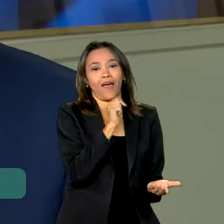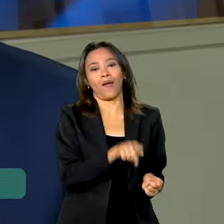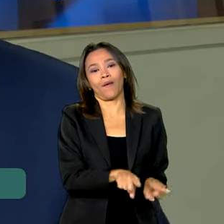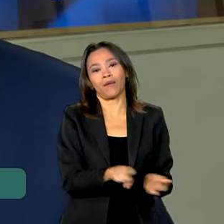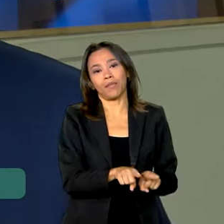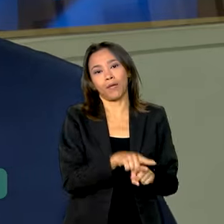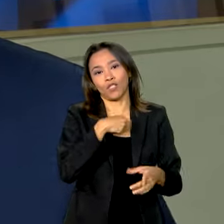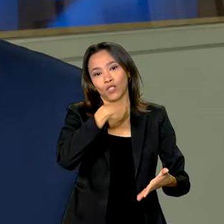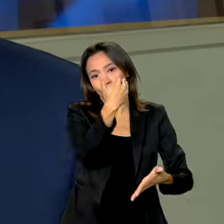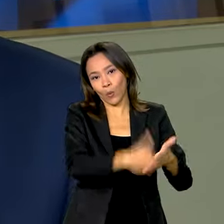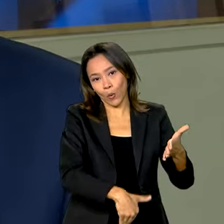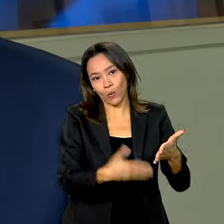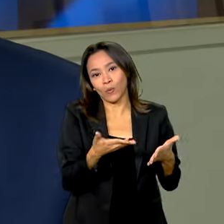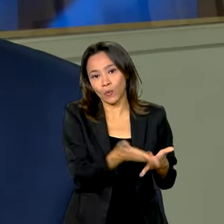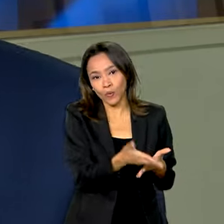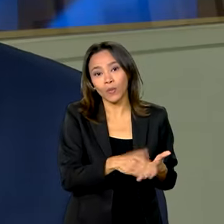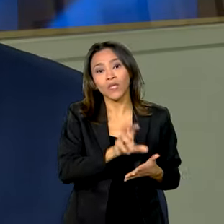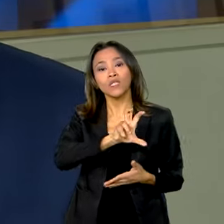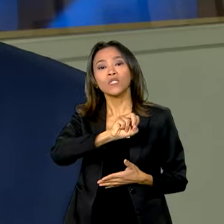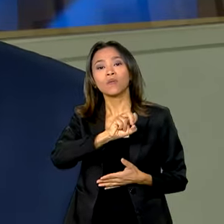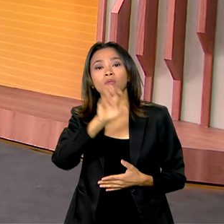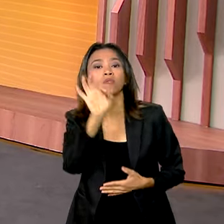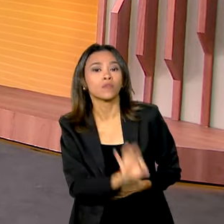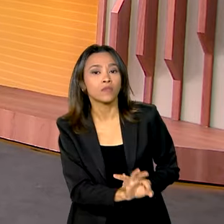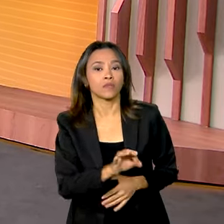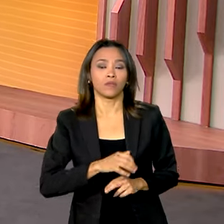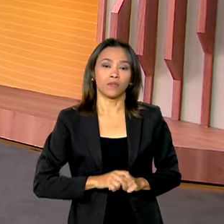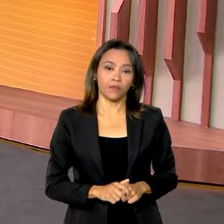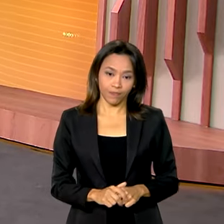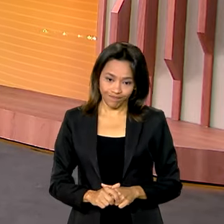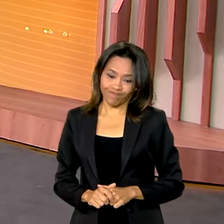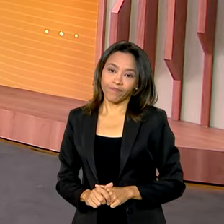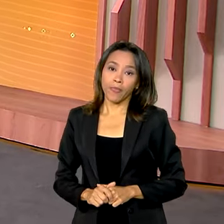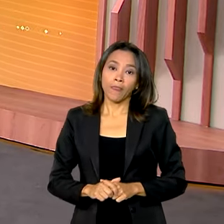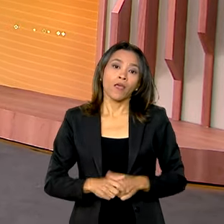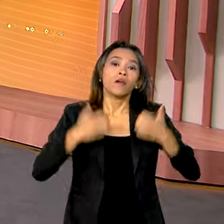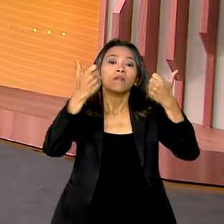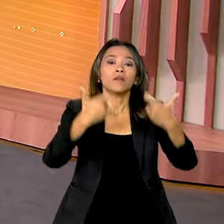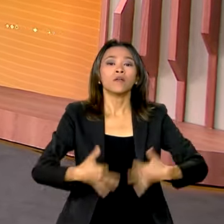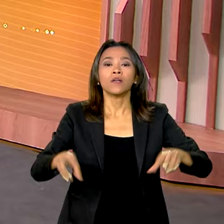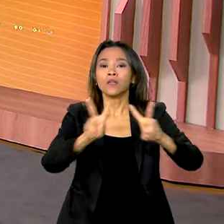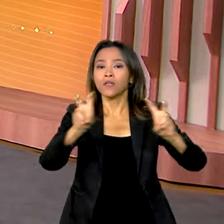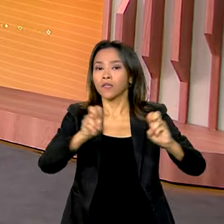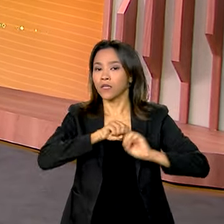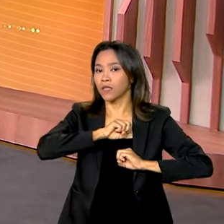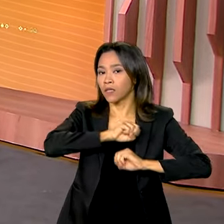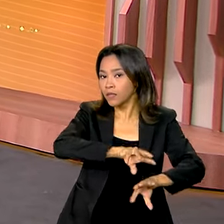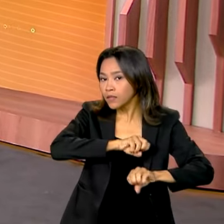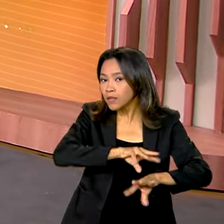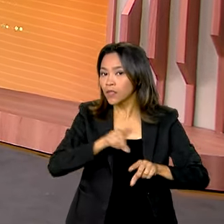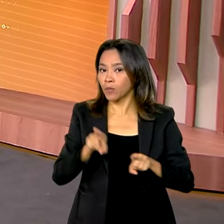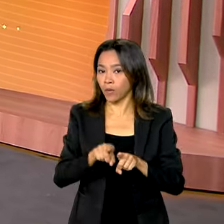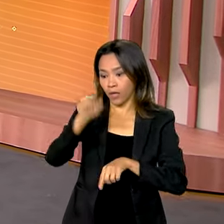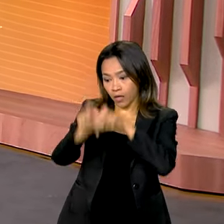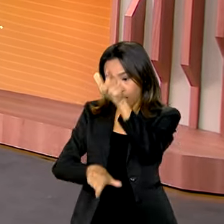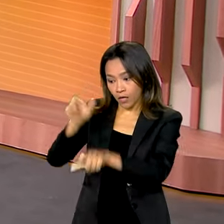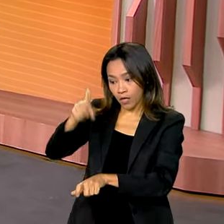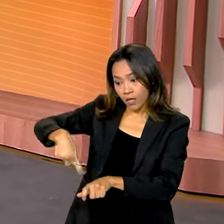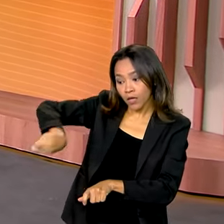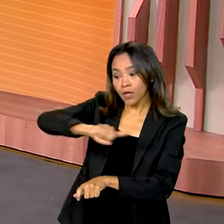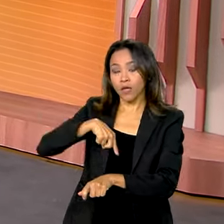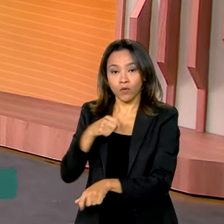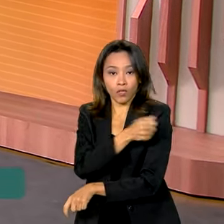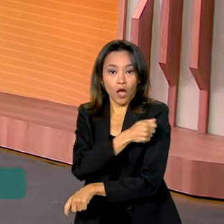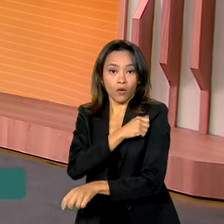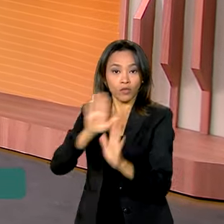esse desconto previsto de 50%. Vamos falar de educação agora, porque os estudantes da rede pública,